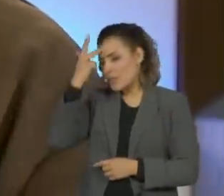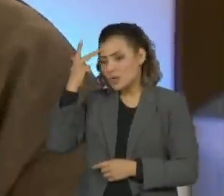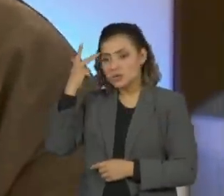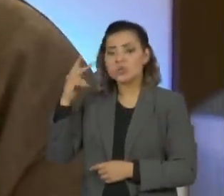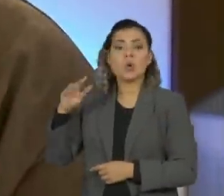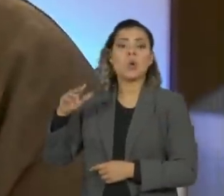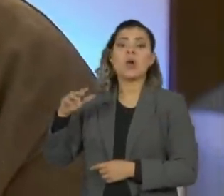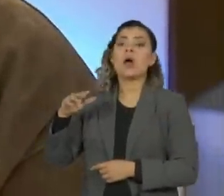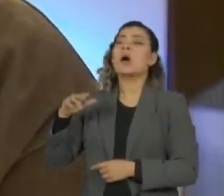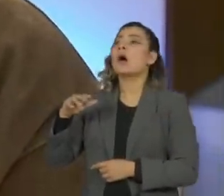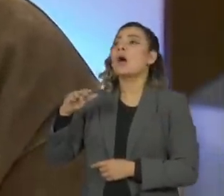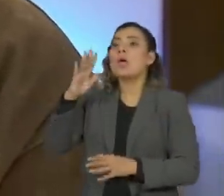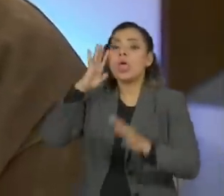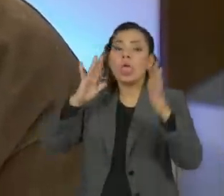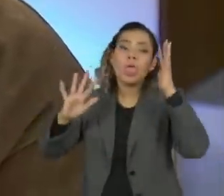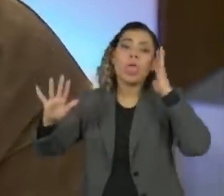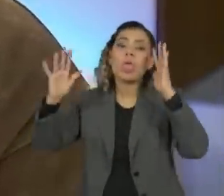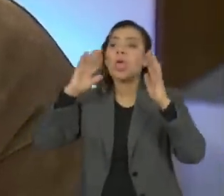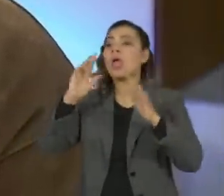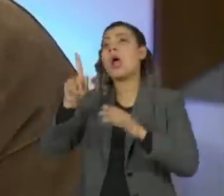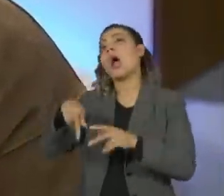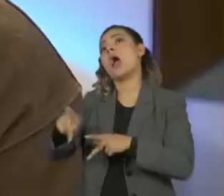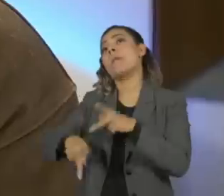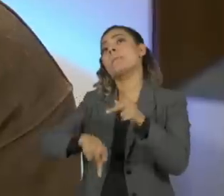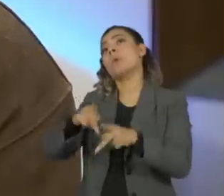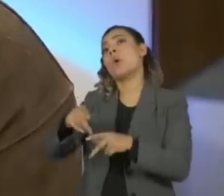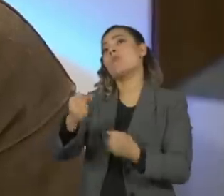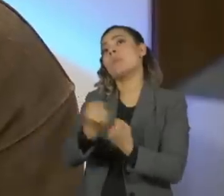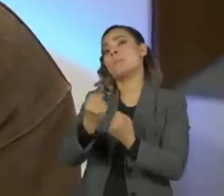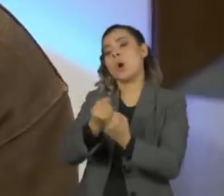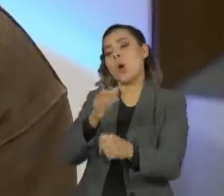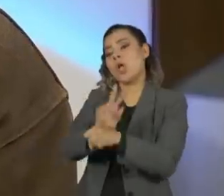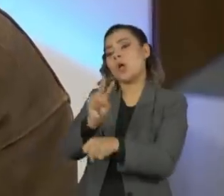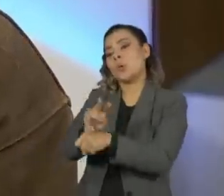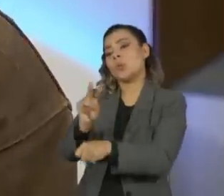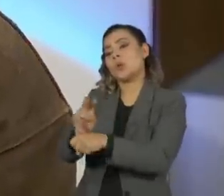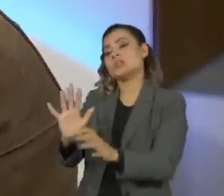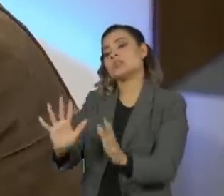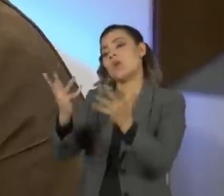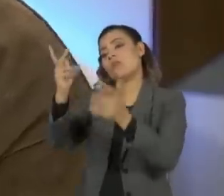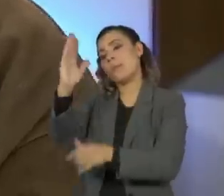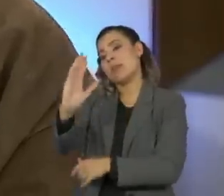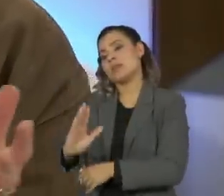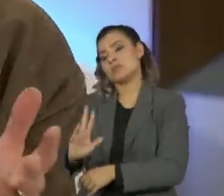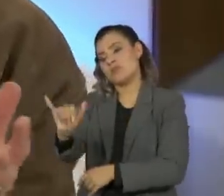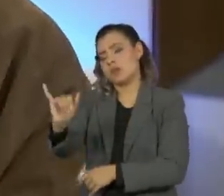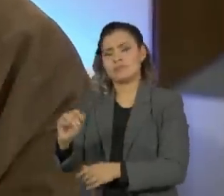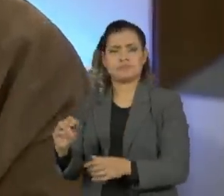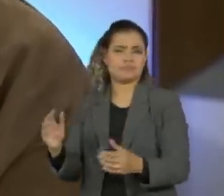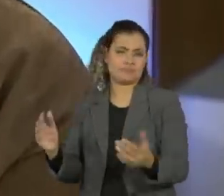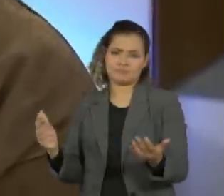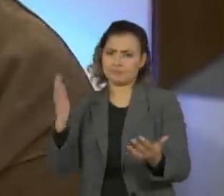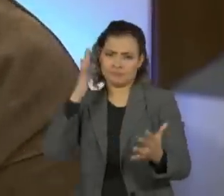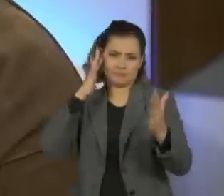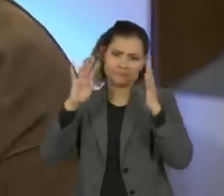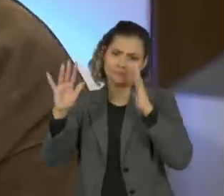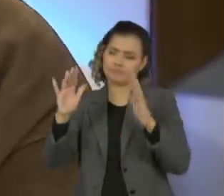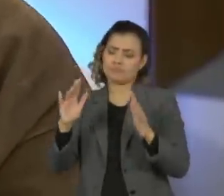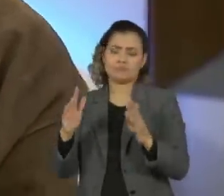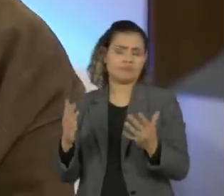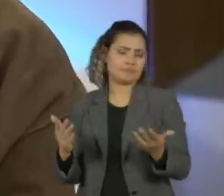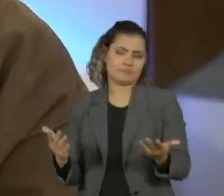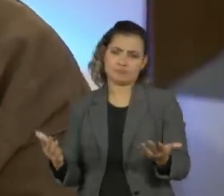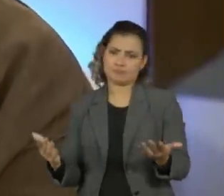mitológica e de um populista, Caldilho, que fique salvando a pátria. Então, a gente tem esse rescaldo